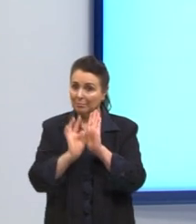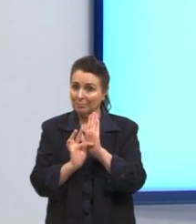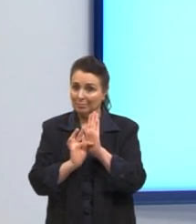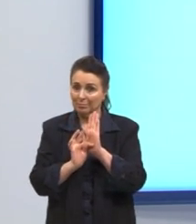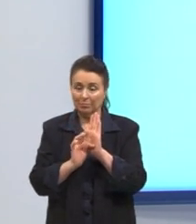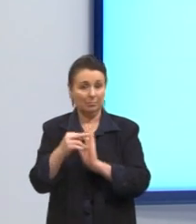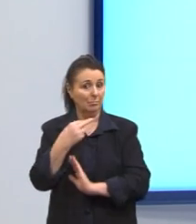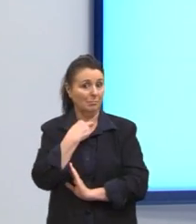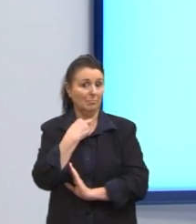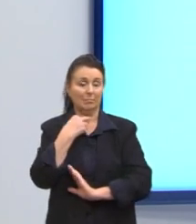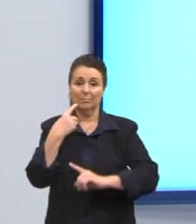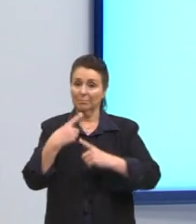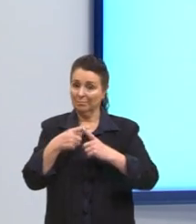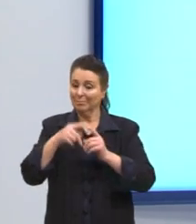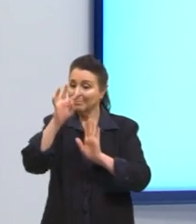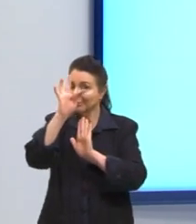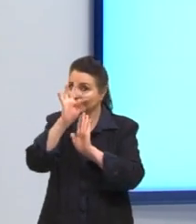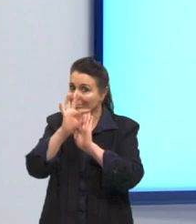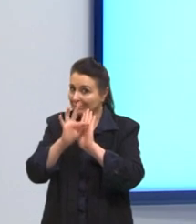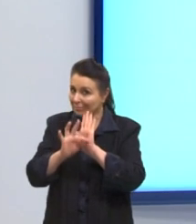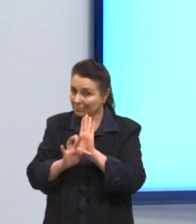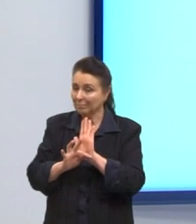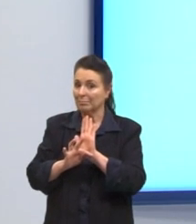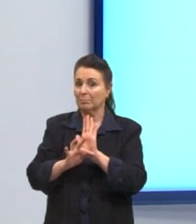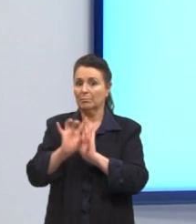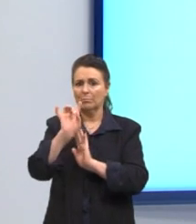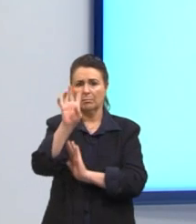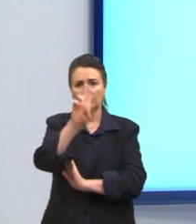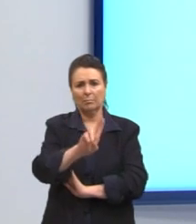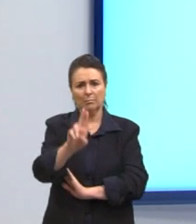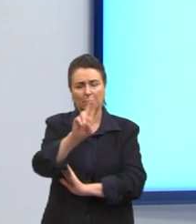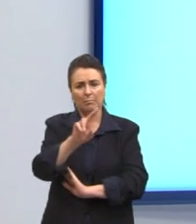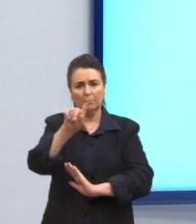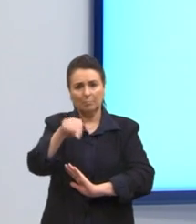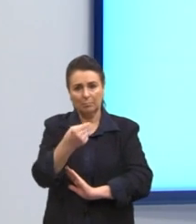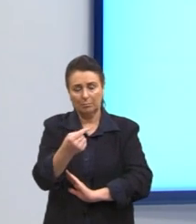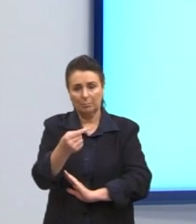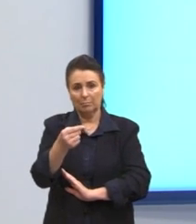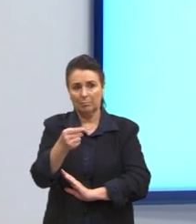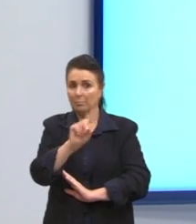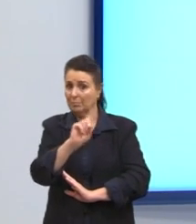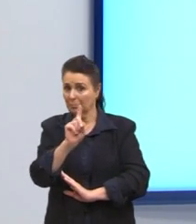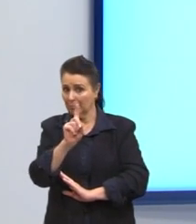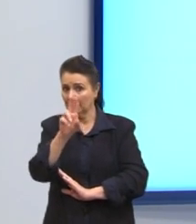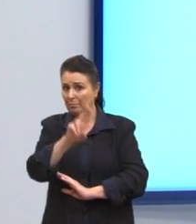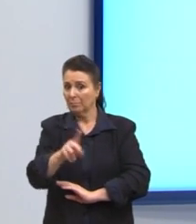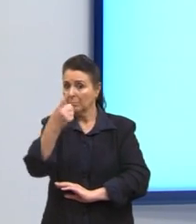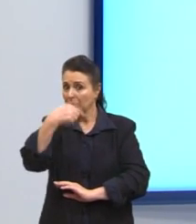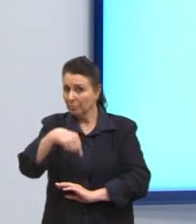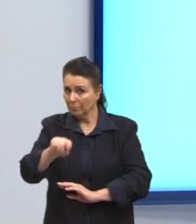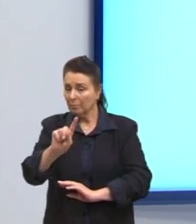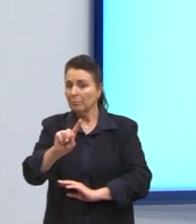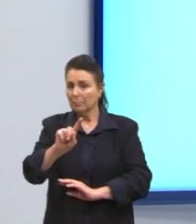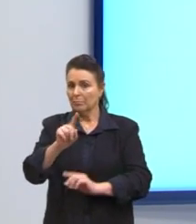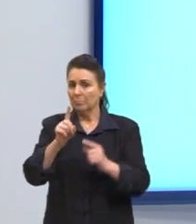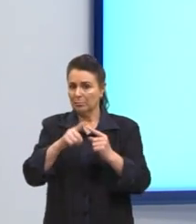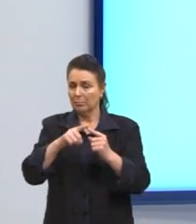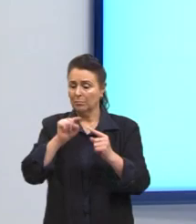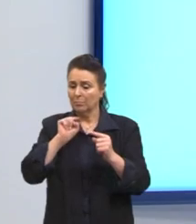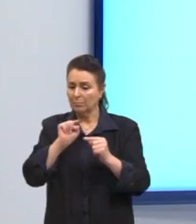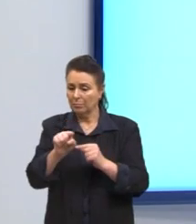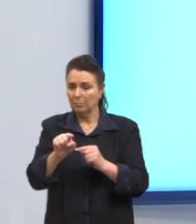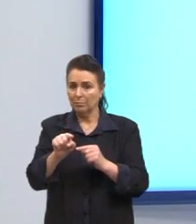isso não pode, por quê? Porque um texto apenas com uso de vírgulas e sem o recurso de outras pontuações, além de extenso,